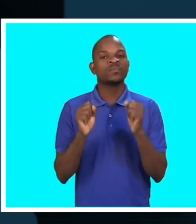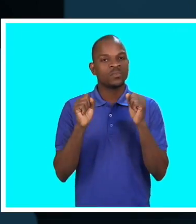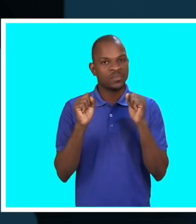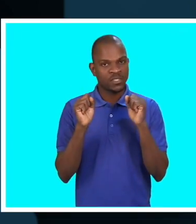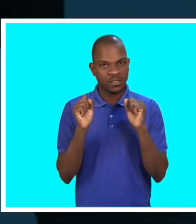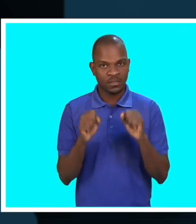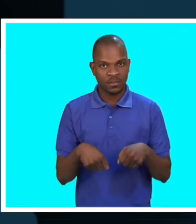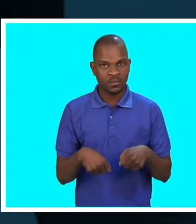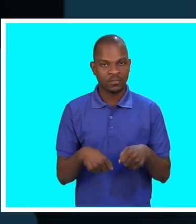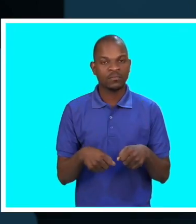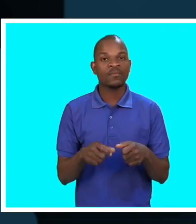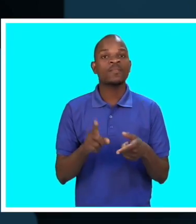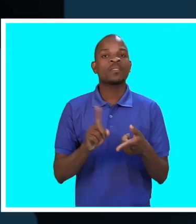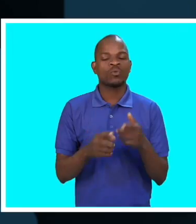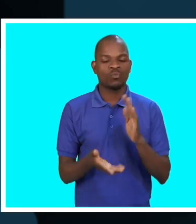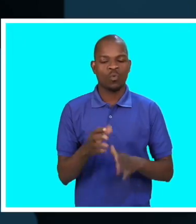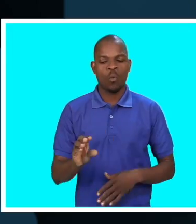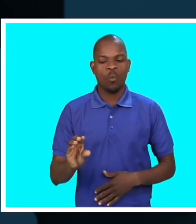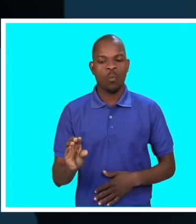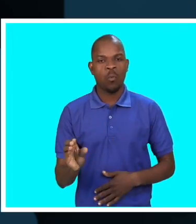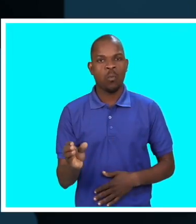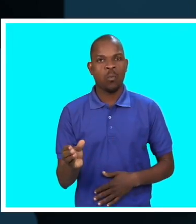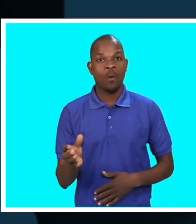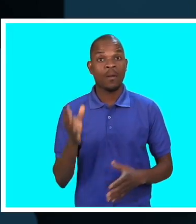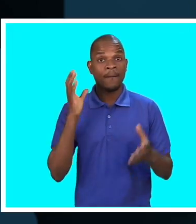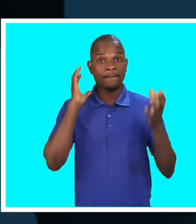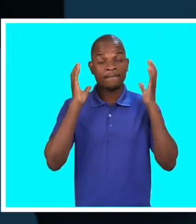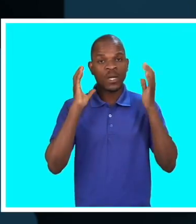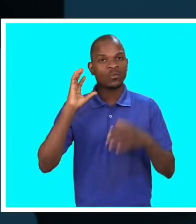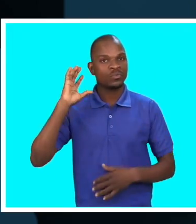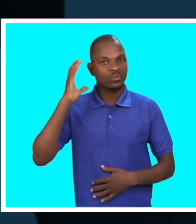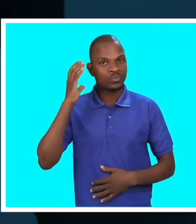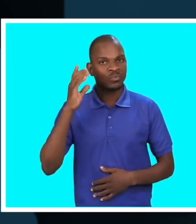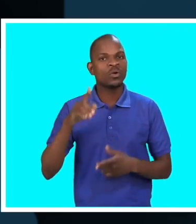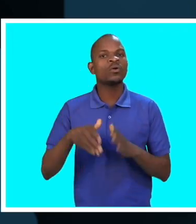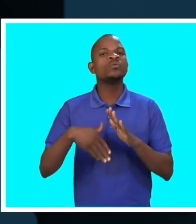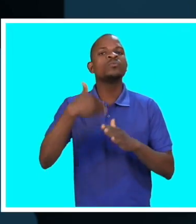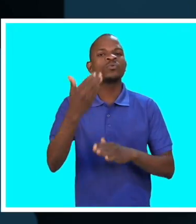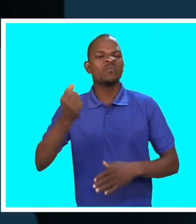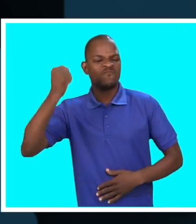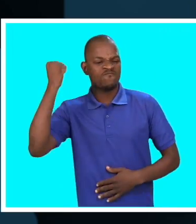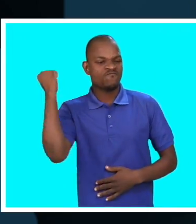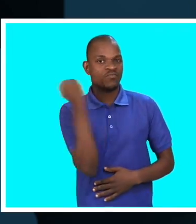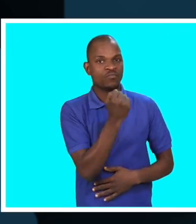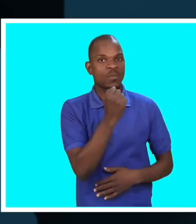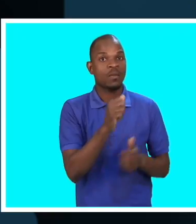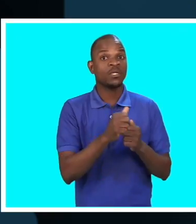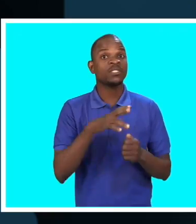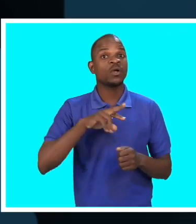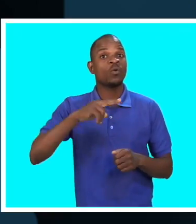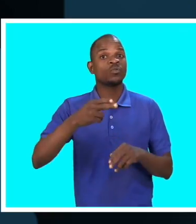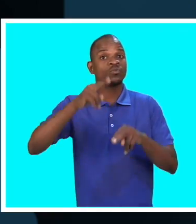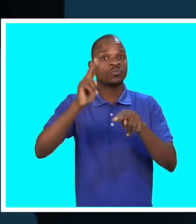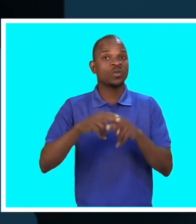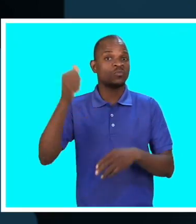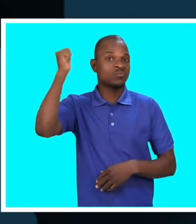Sim. Abriu o volume do rádio e lhe esfaqueou. Enquanto o outro que está atrás dele, nas